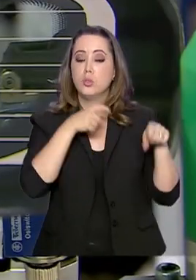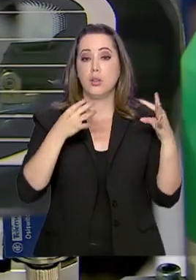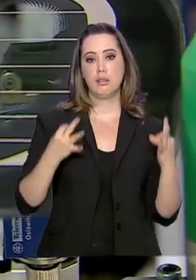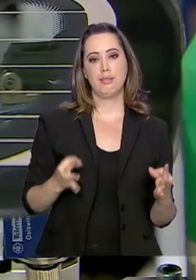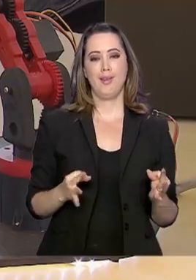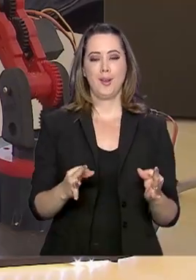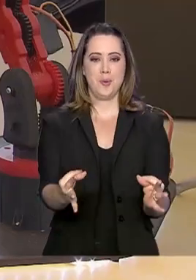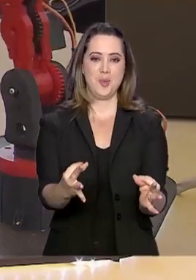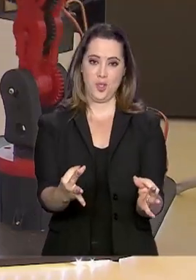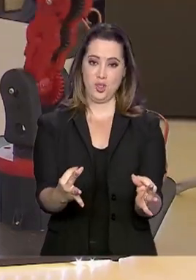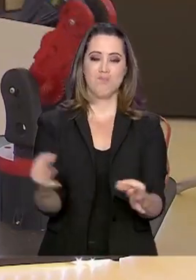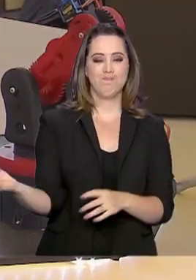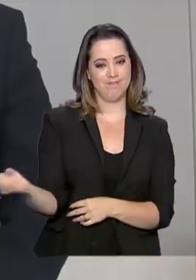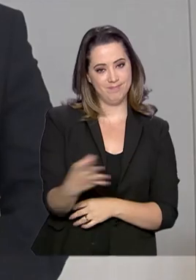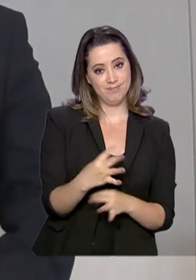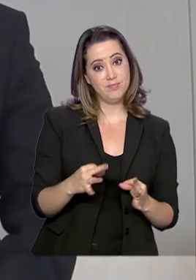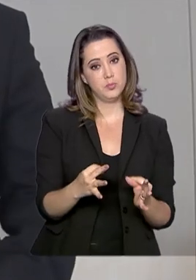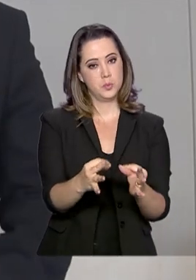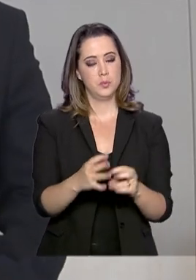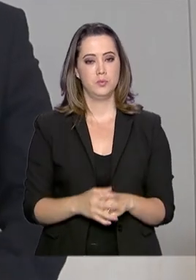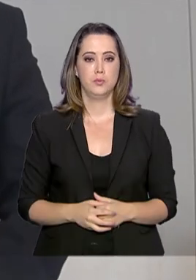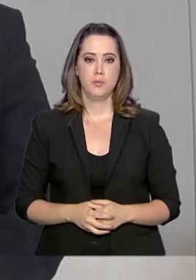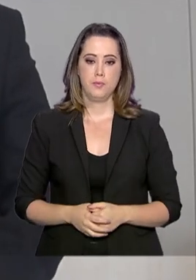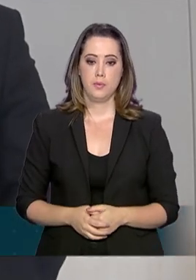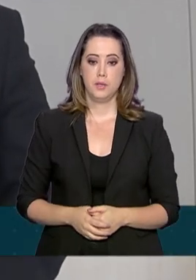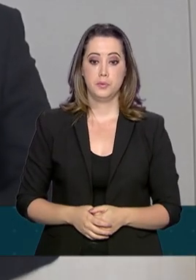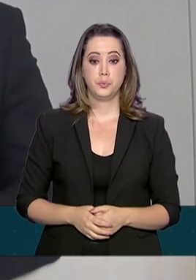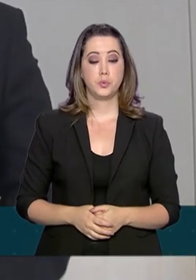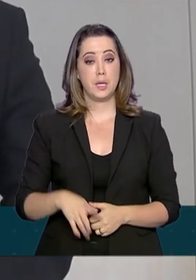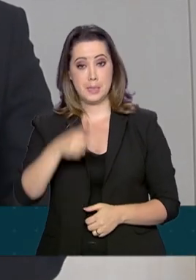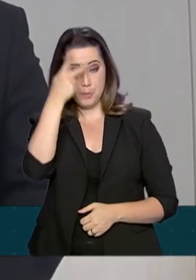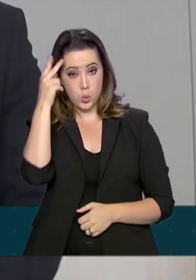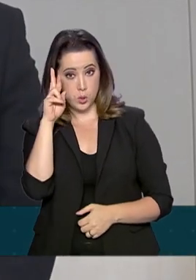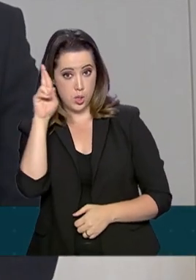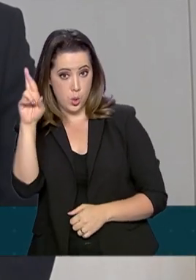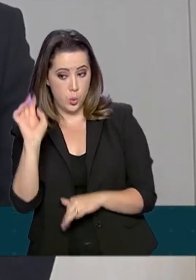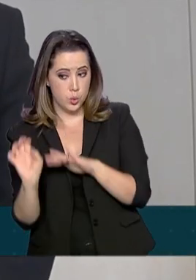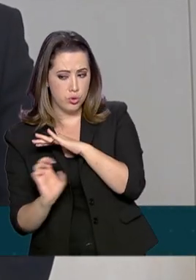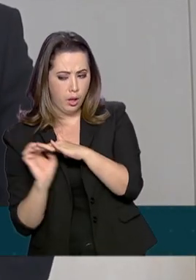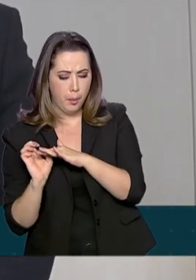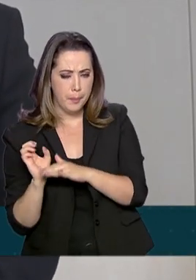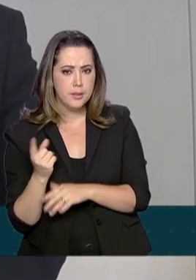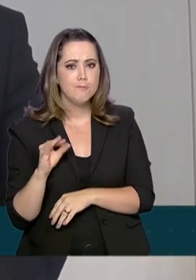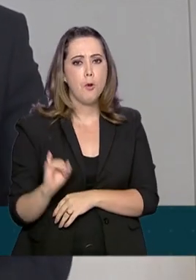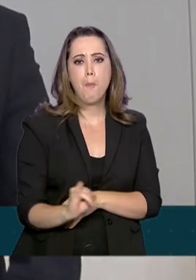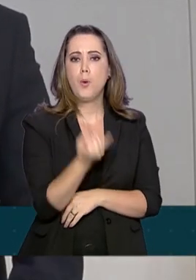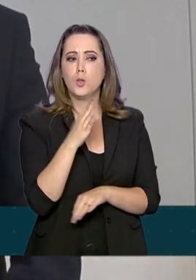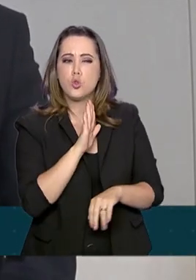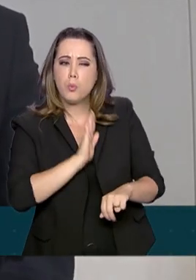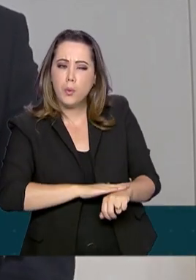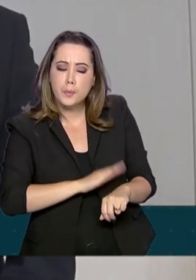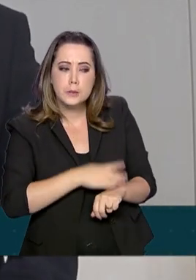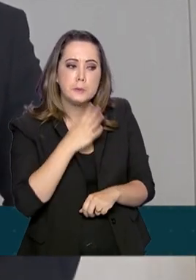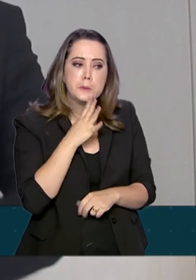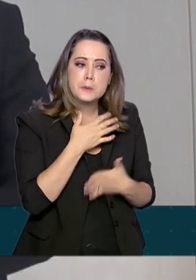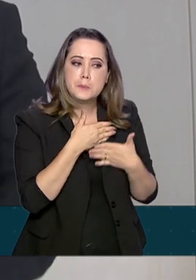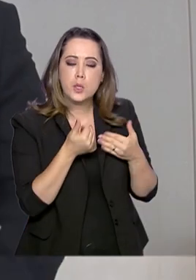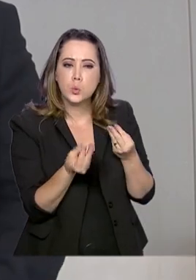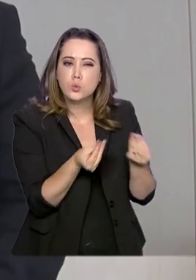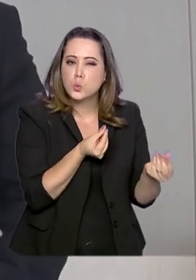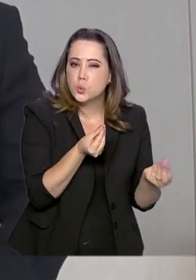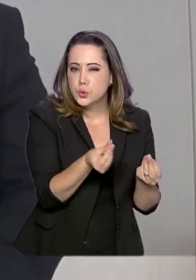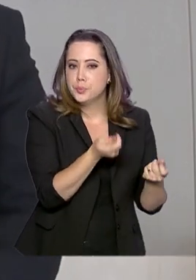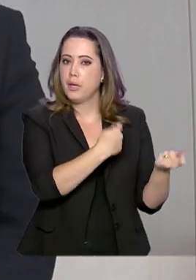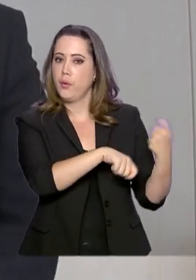tecnologia e inovação. Para os investidores, será um momento único para conhecer melhor o ambiente econômico brasileiro e as